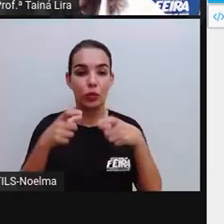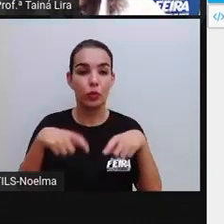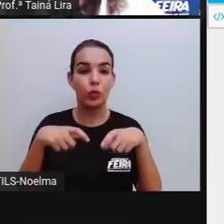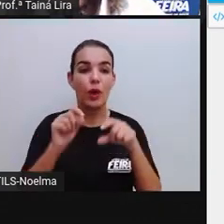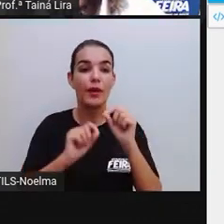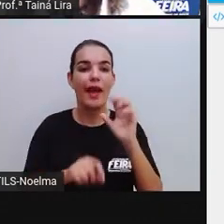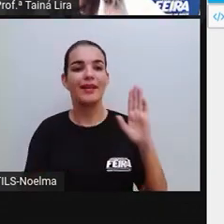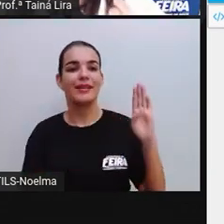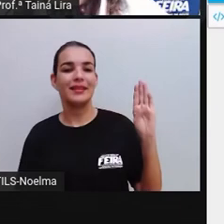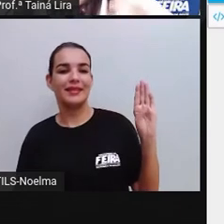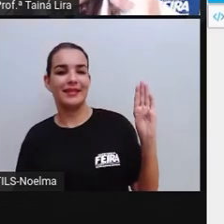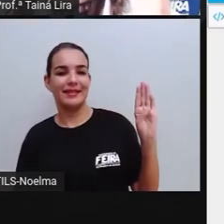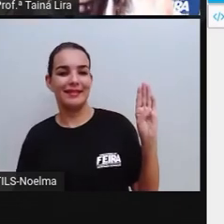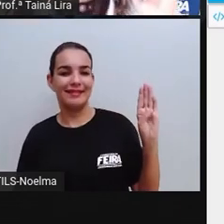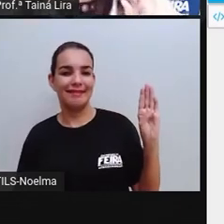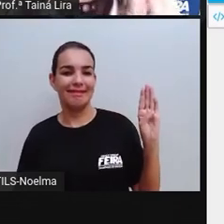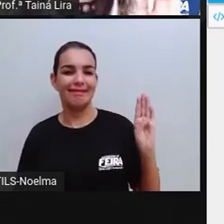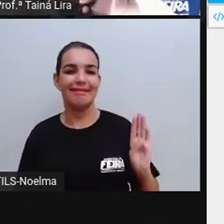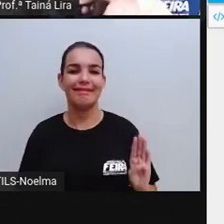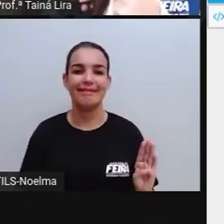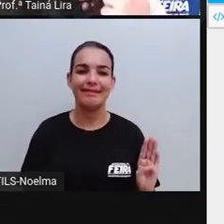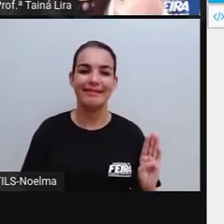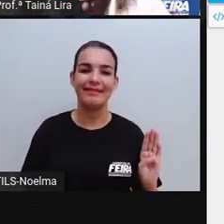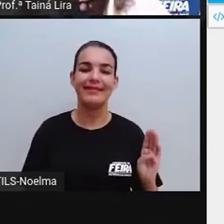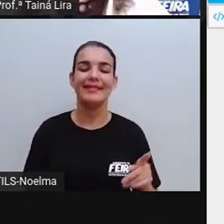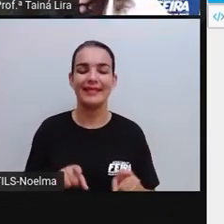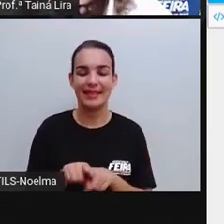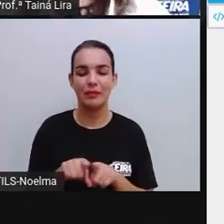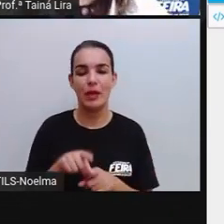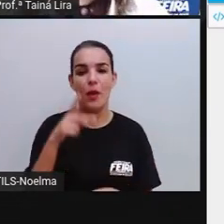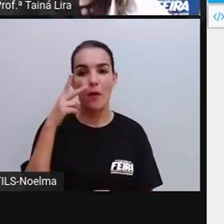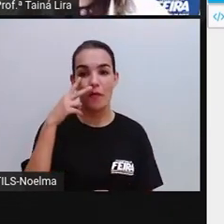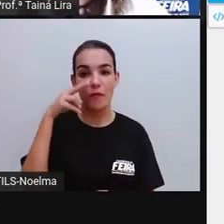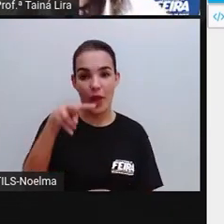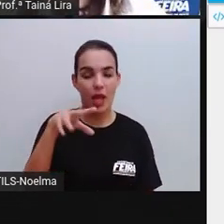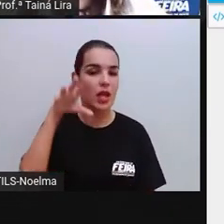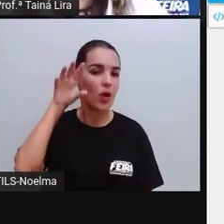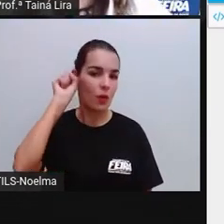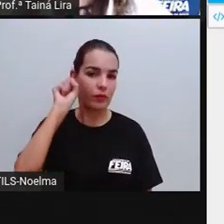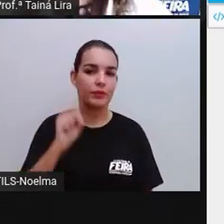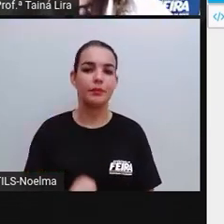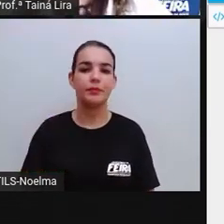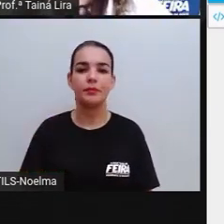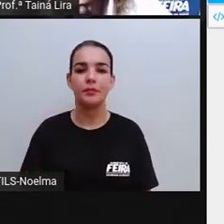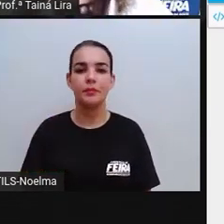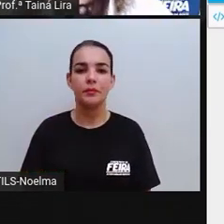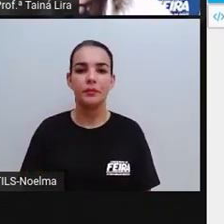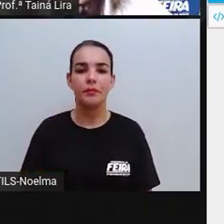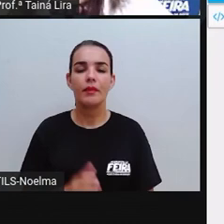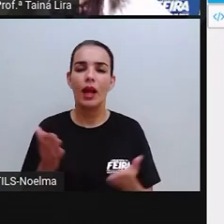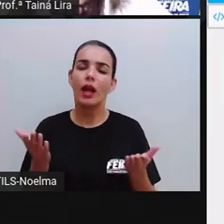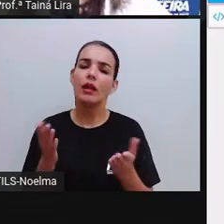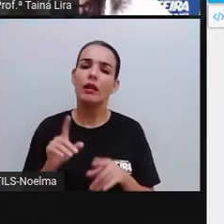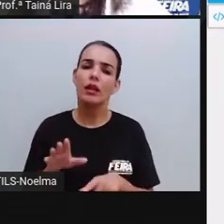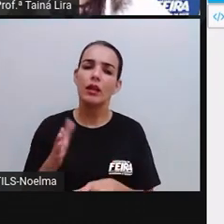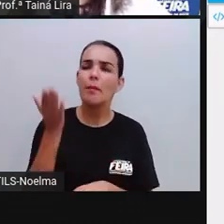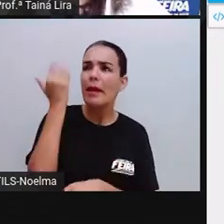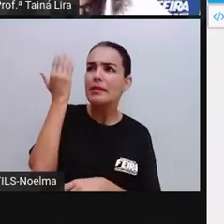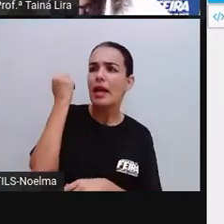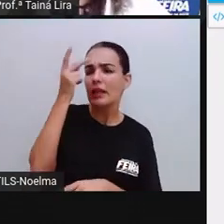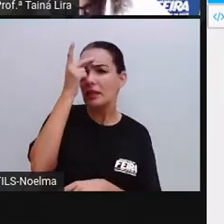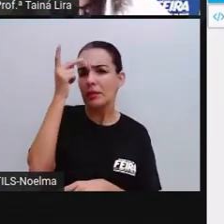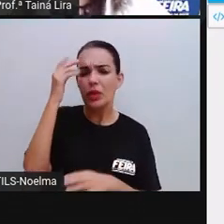histórica audiovisual, a gente ouve e vê, certo? No passado, as pessoas se